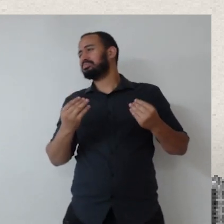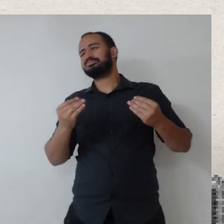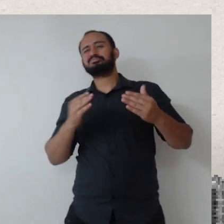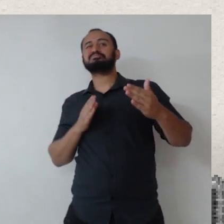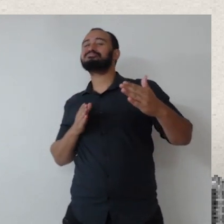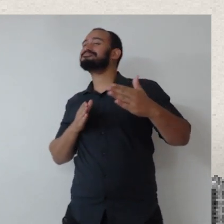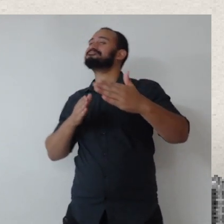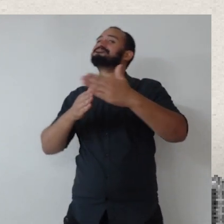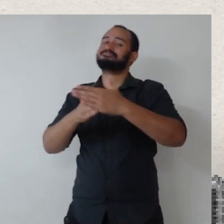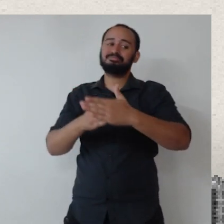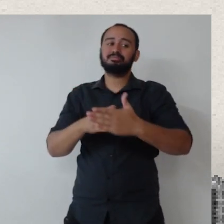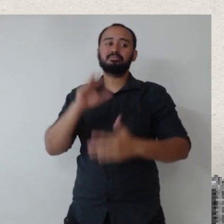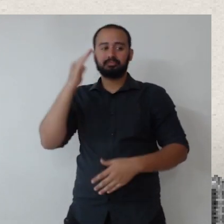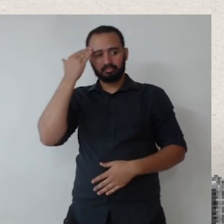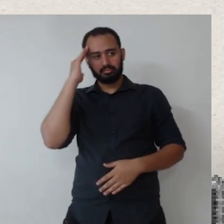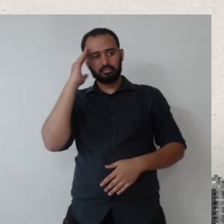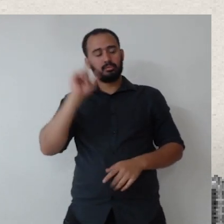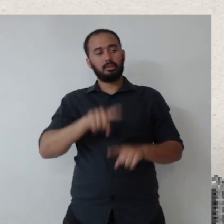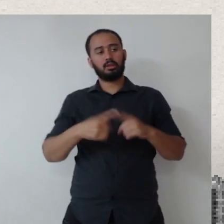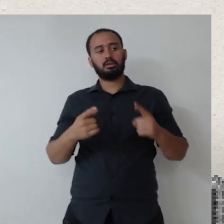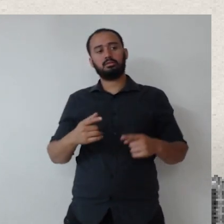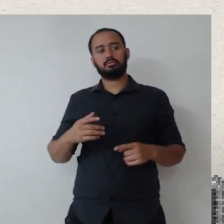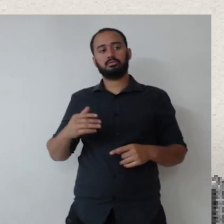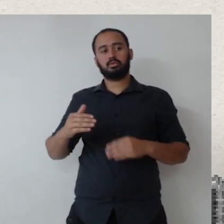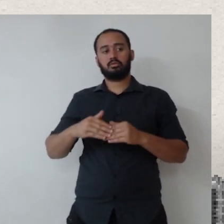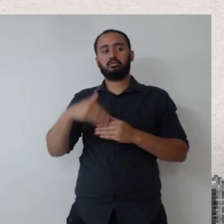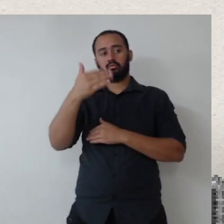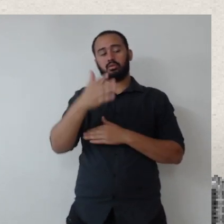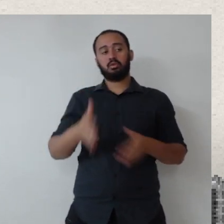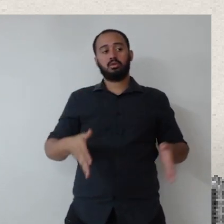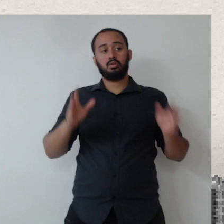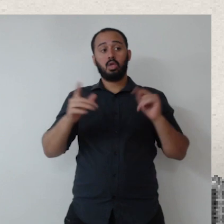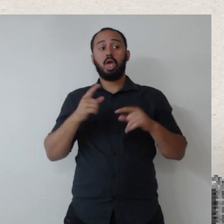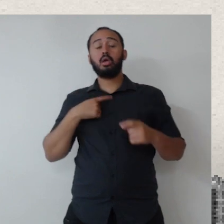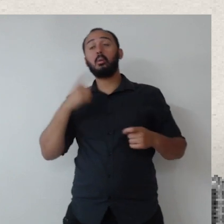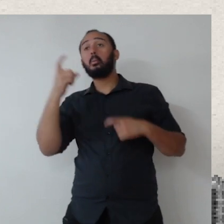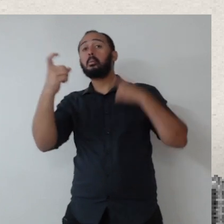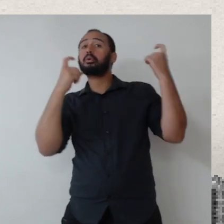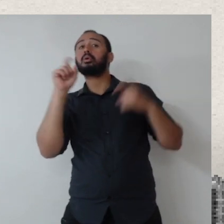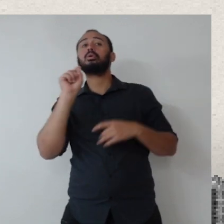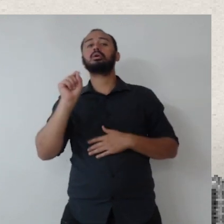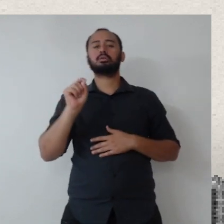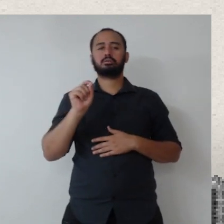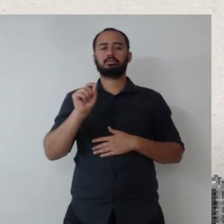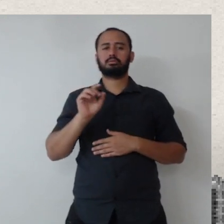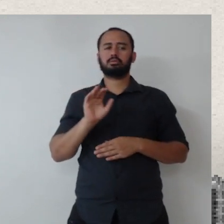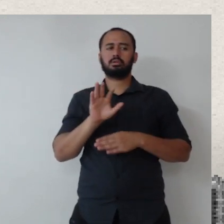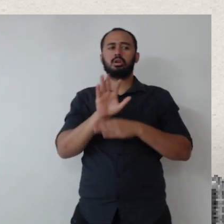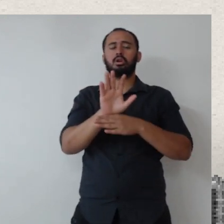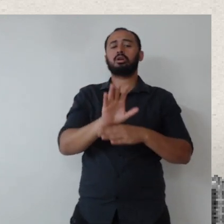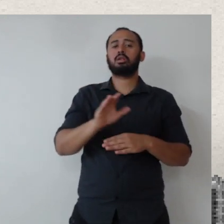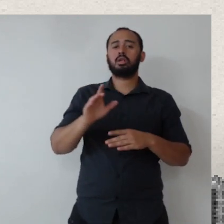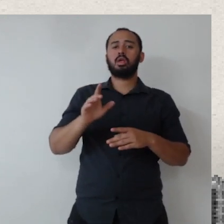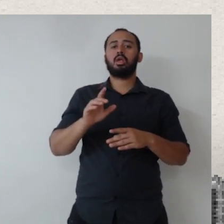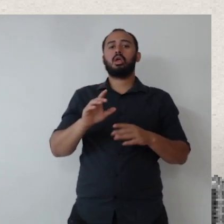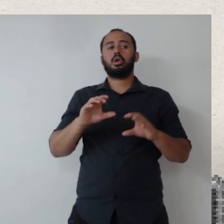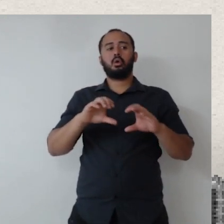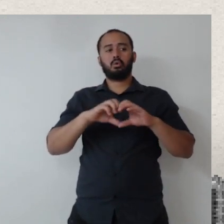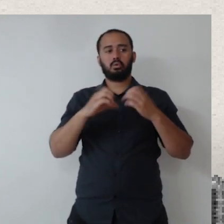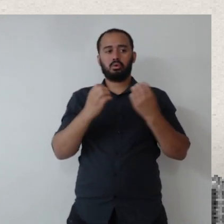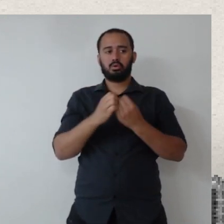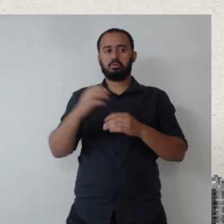O que a gente pode fazer, do ponto de conceitual, é fora dos nossos muros, a gente se preocupar com até fazer alguma ação com a comunidade do entorno,